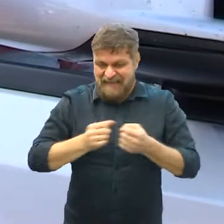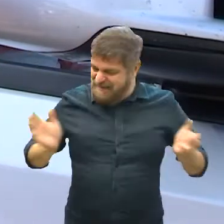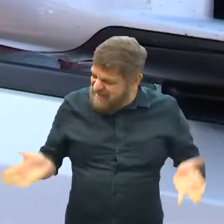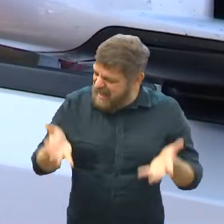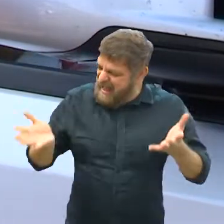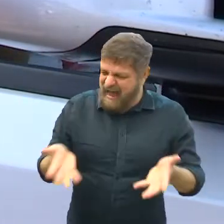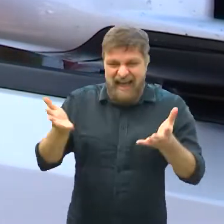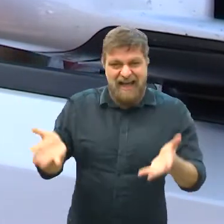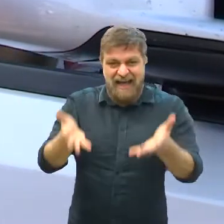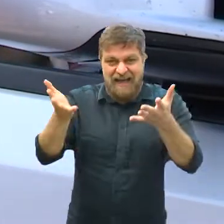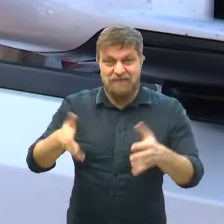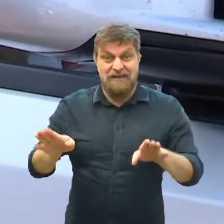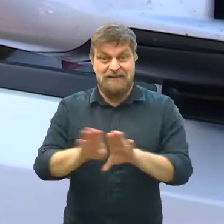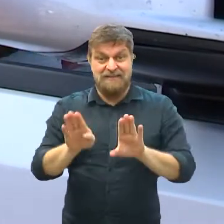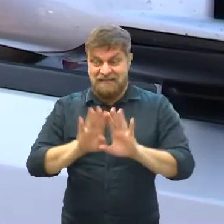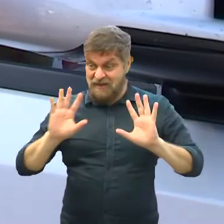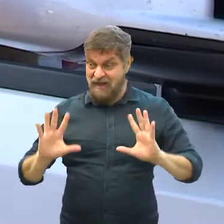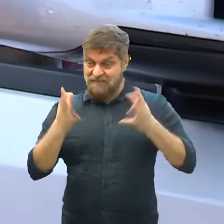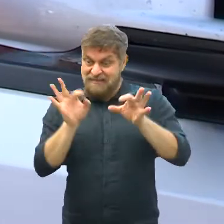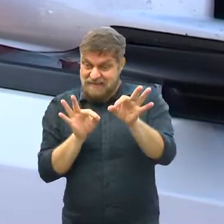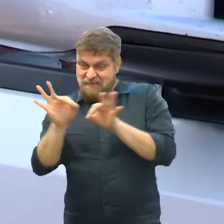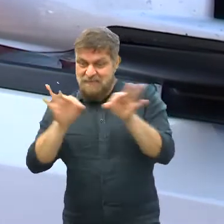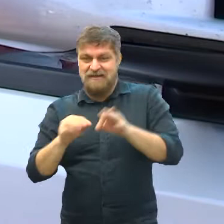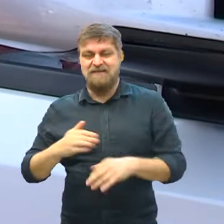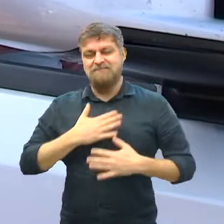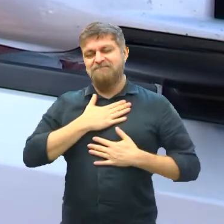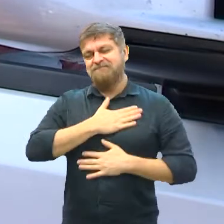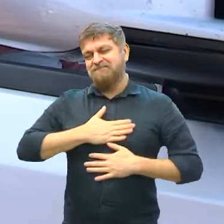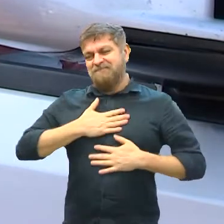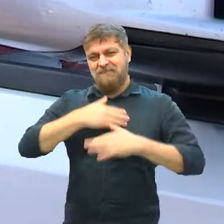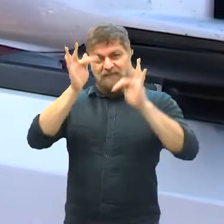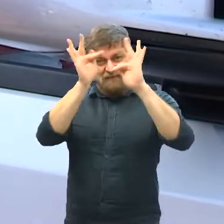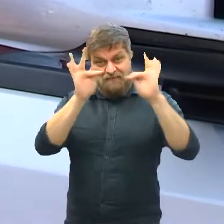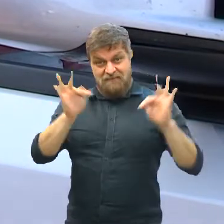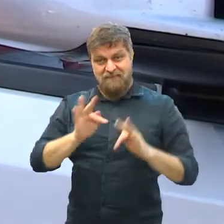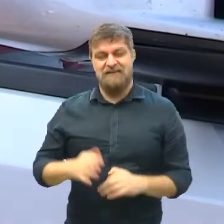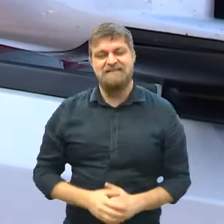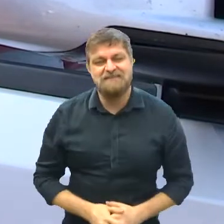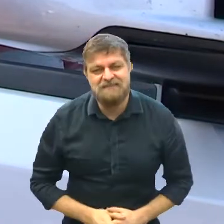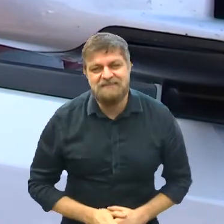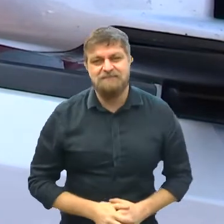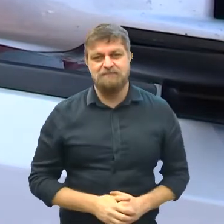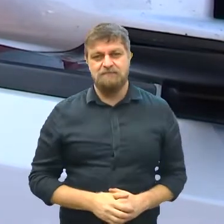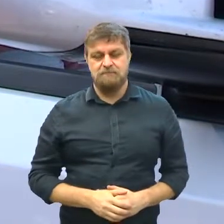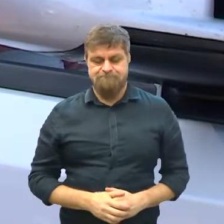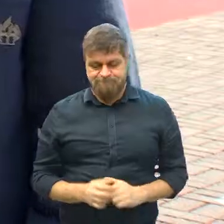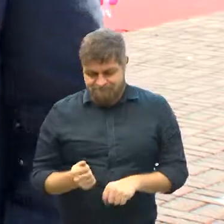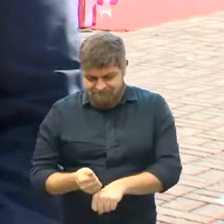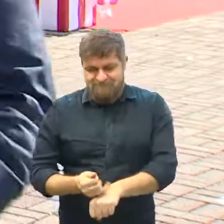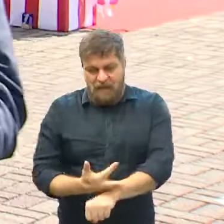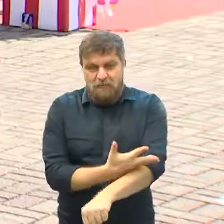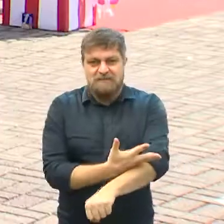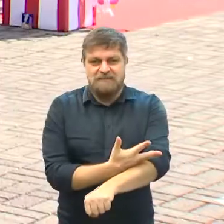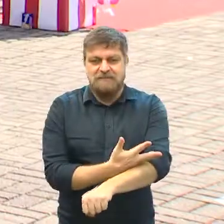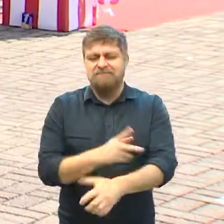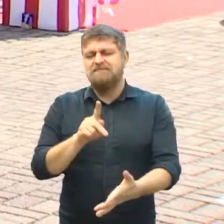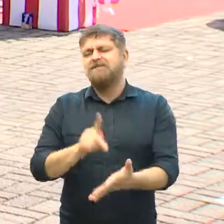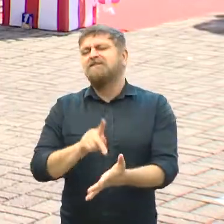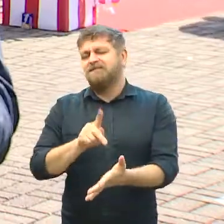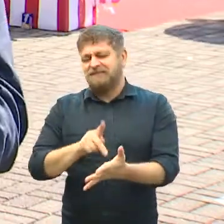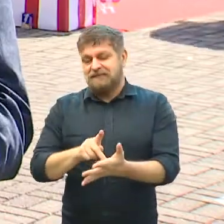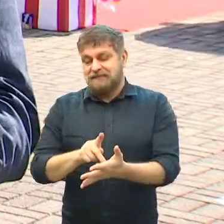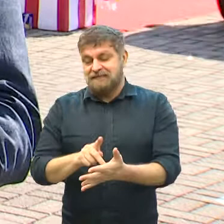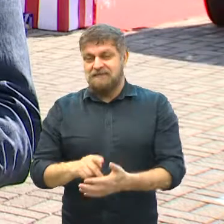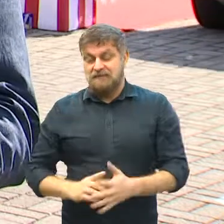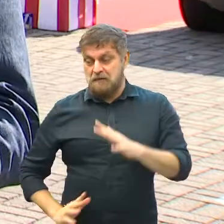motivação, esse evento todo para eles. Eu fico muito feliz, sim. Para nós é muito gostoso. A emoção, ela